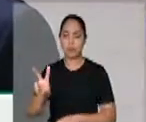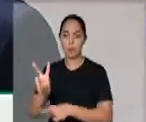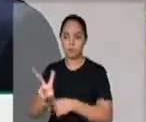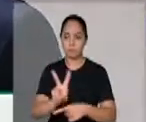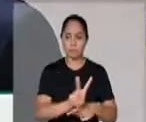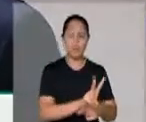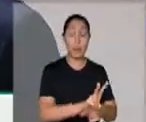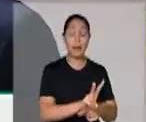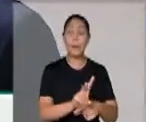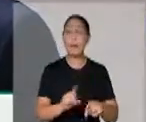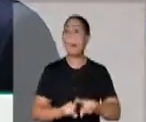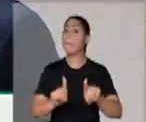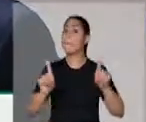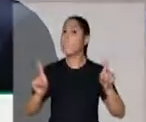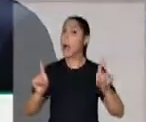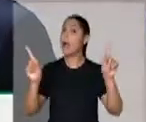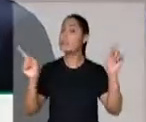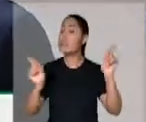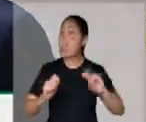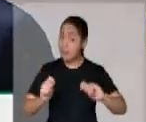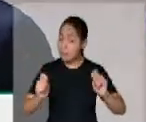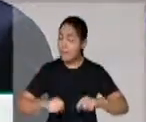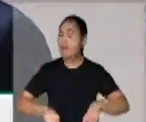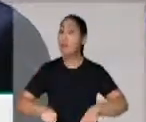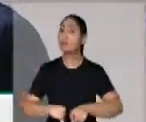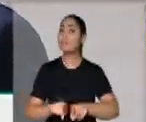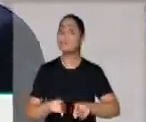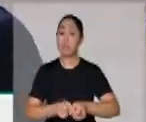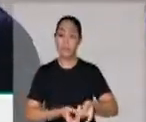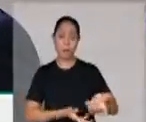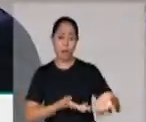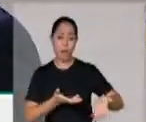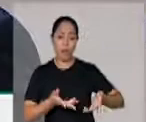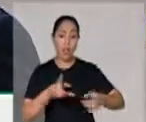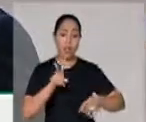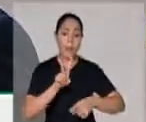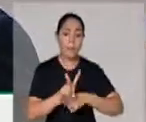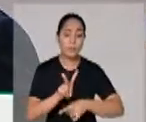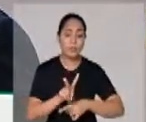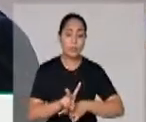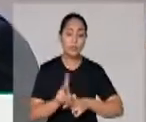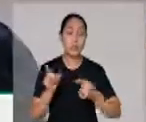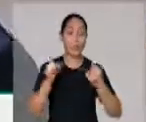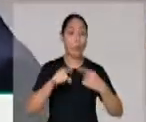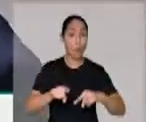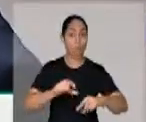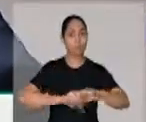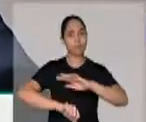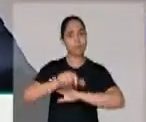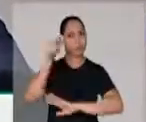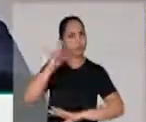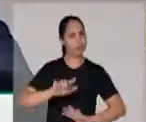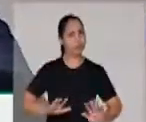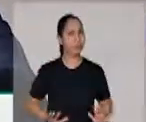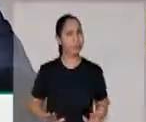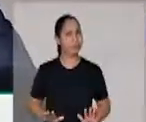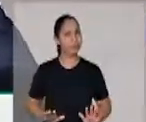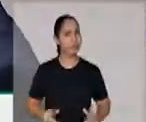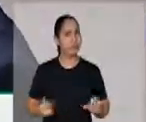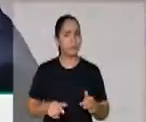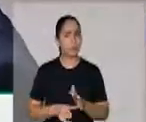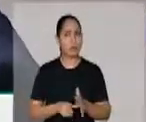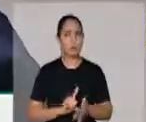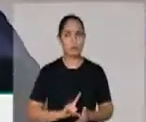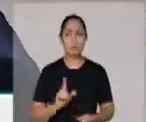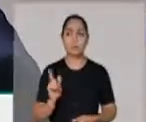mas também com um olhar atento e cuidadoso para a prevenção e repressão do delito. que a minha manifestação seja